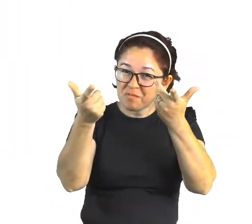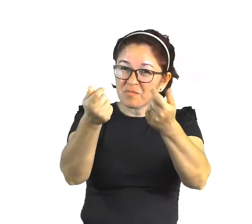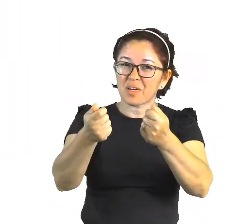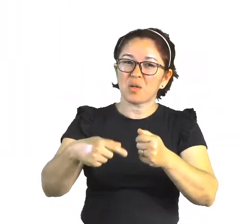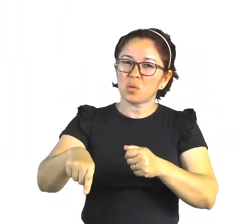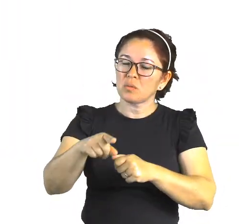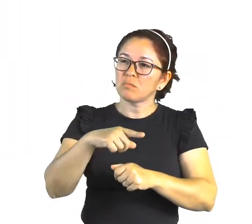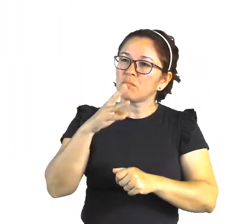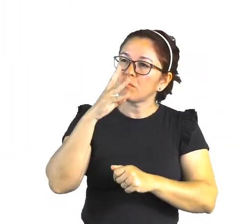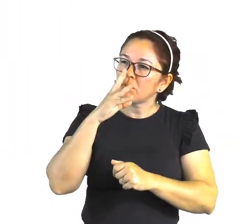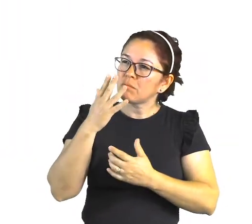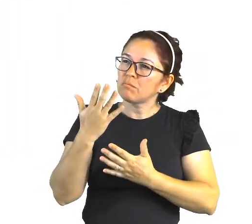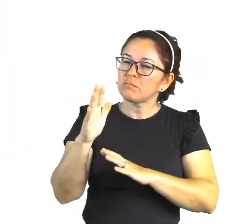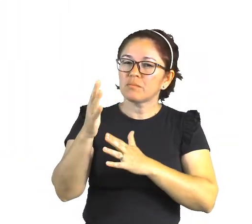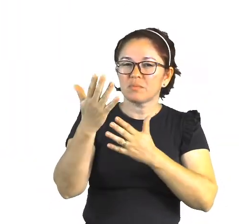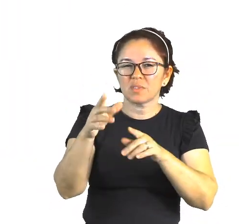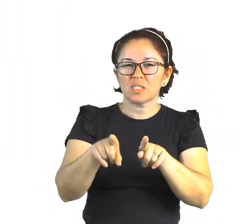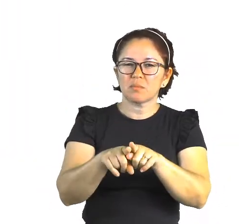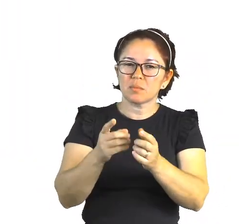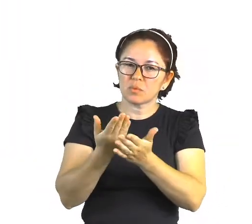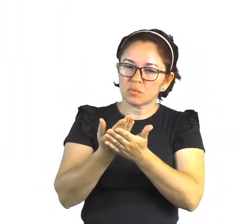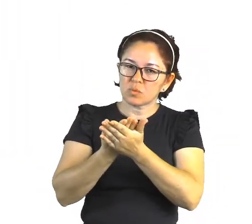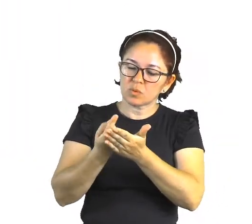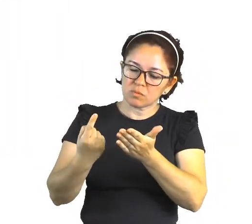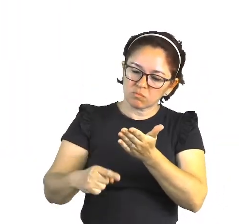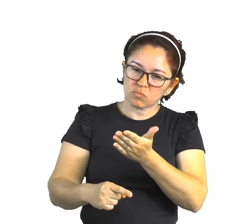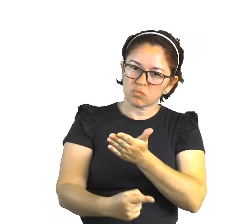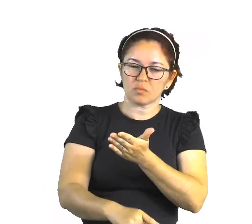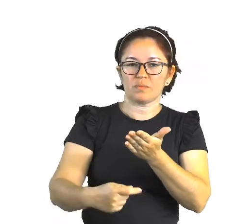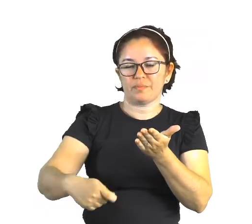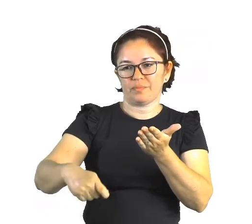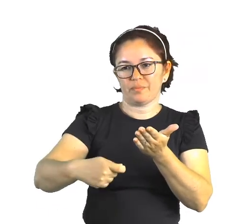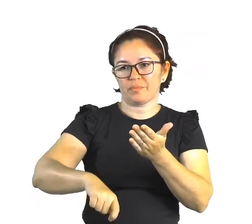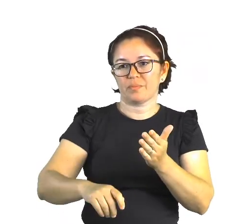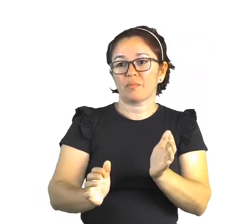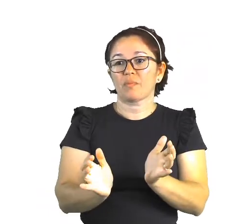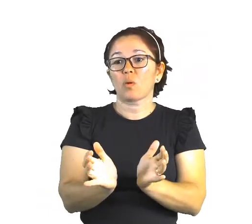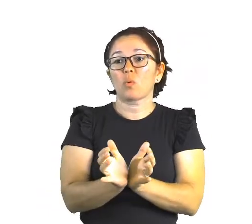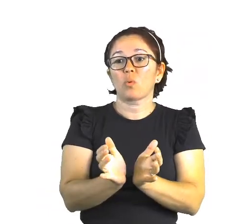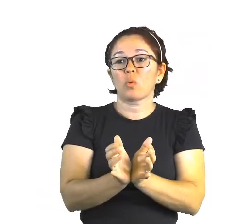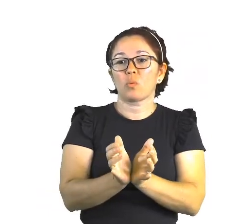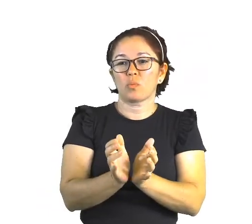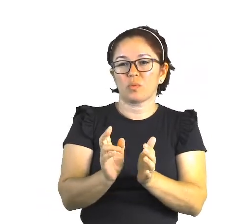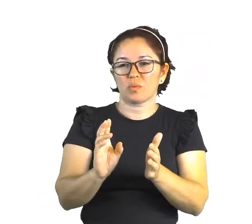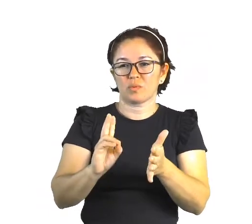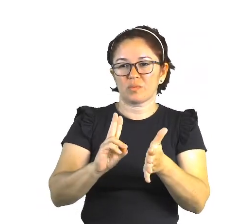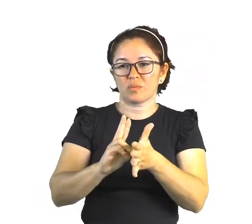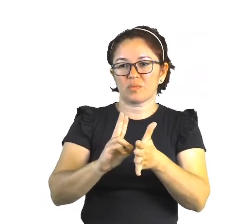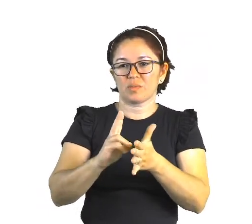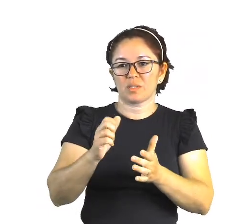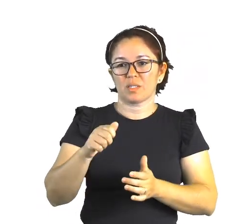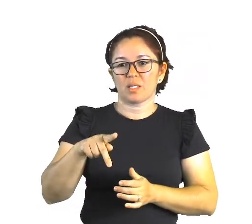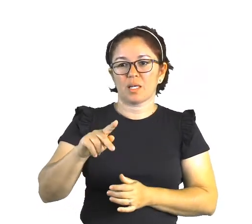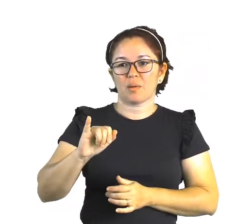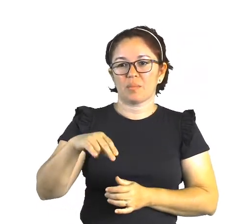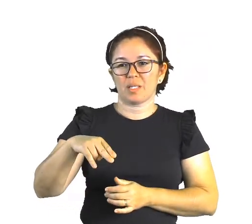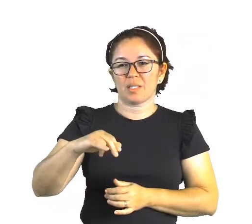Apinagé, os Apinagés, os primeiros registros dos Apinagés vêm do ano de 1774.